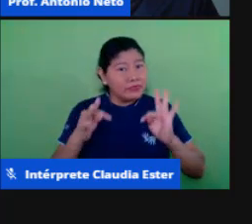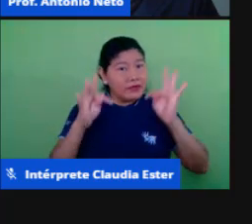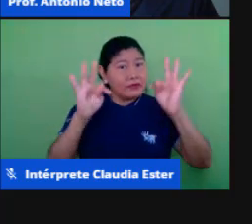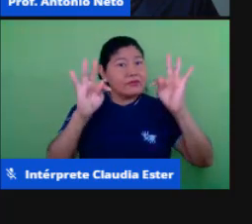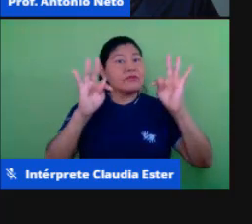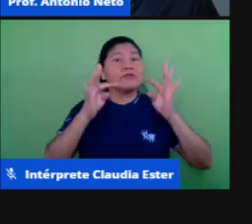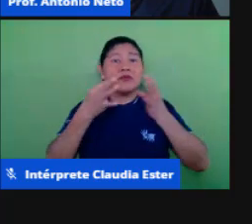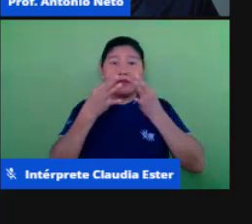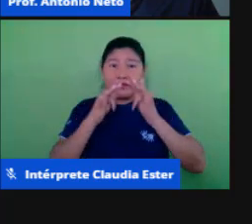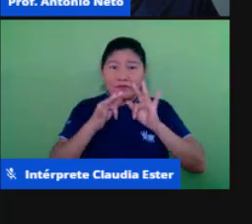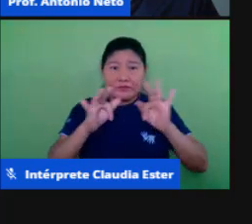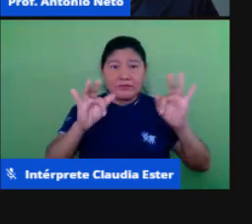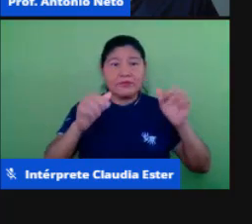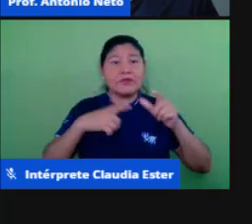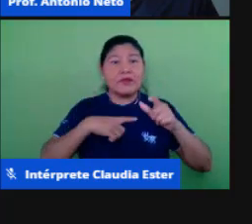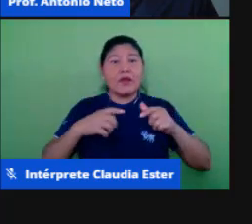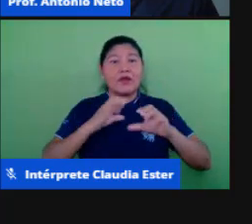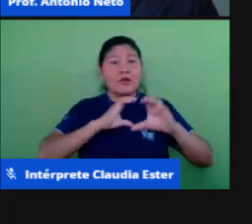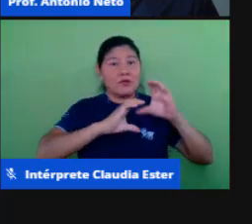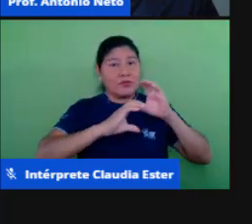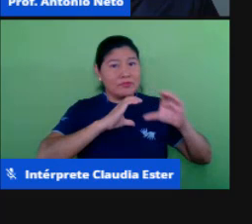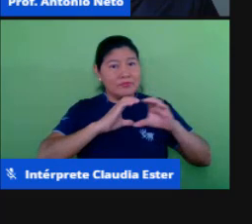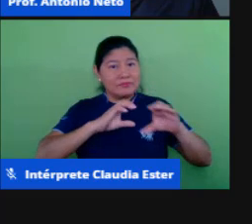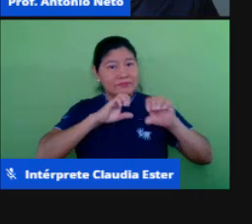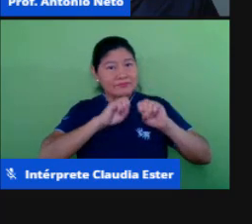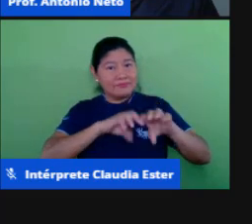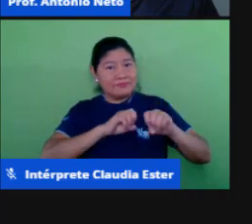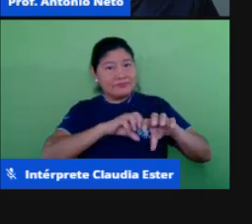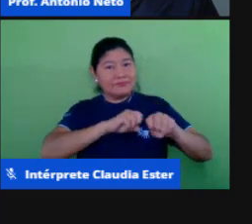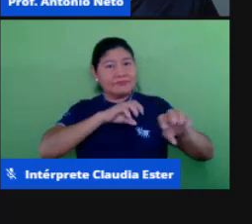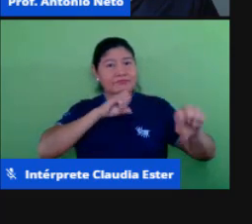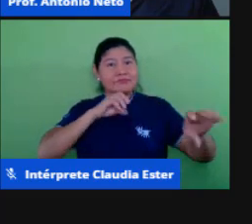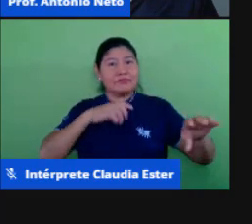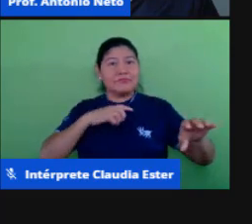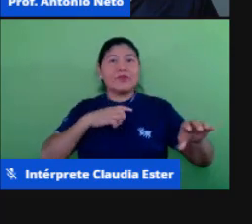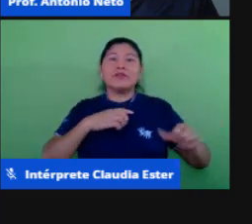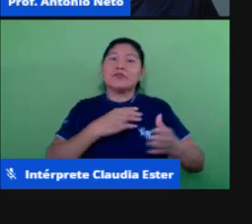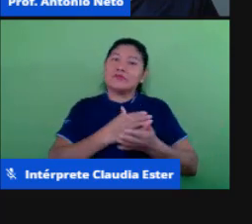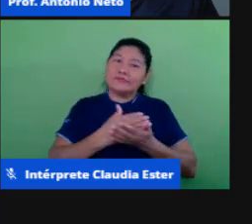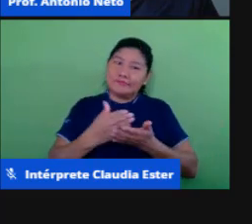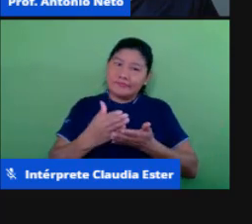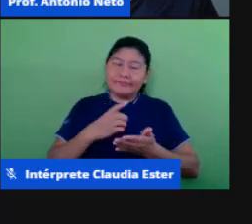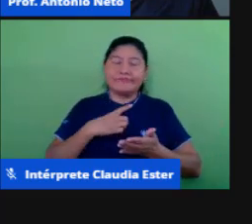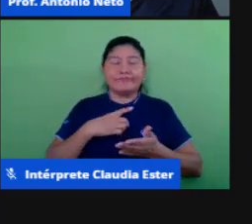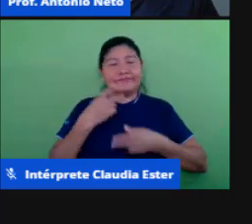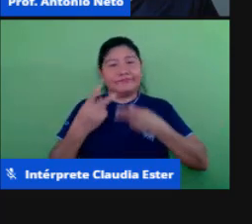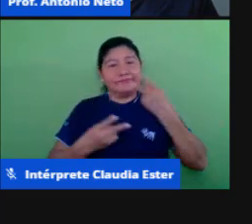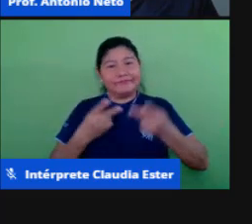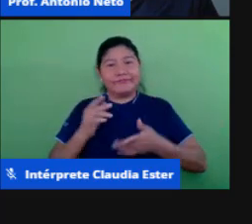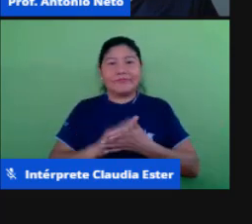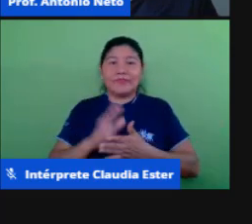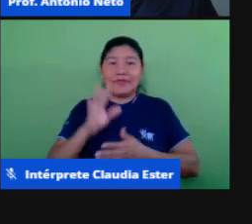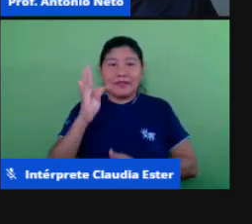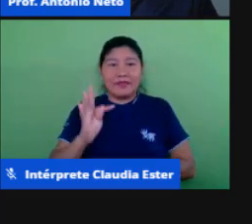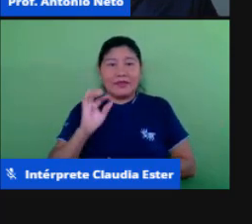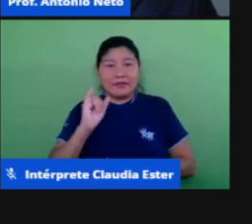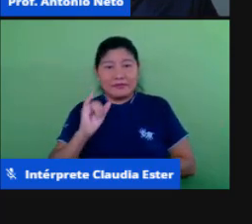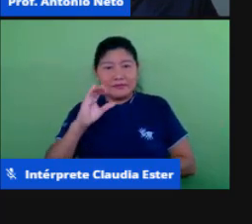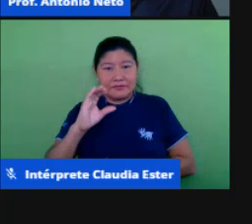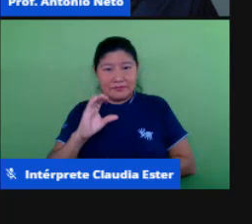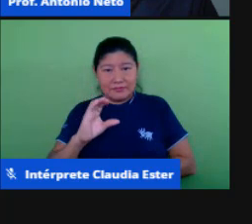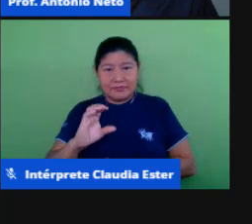e comunicação no ensino remoto, estou falando das TICs, mais famosas TICs, essa sigla